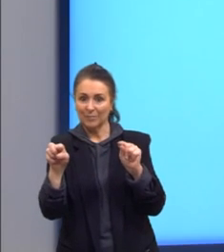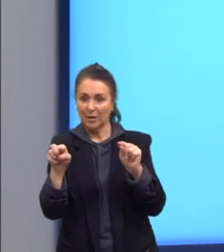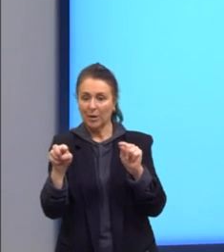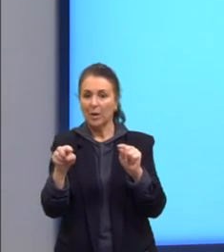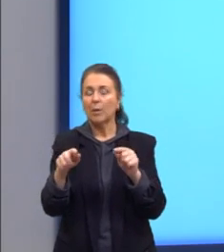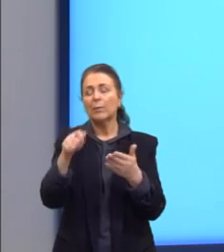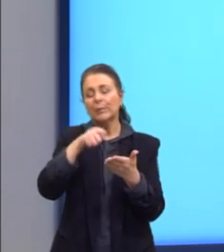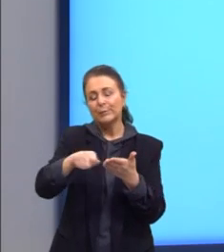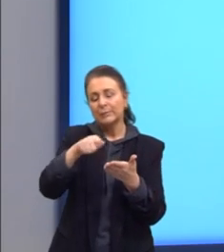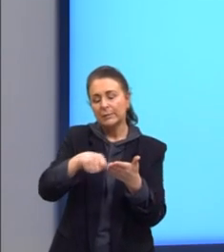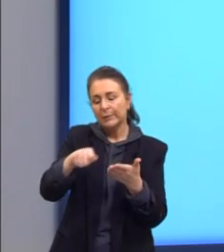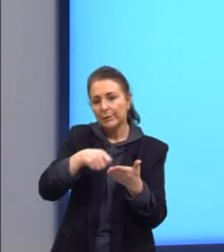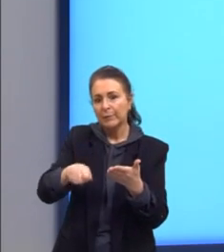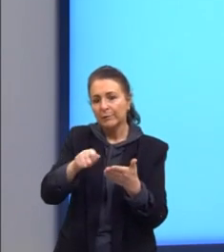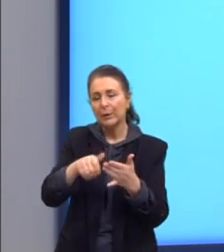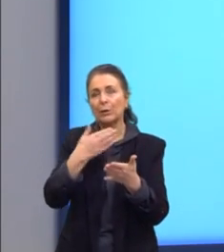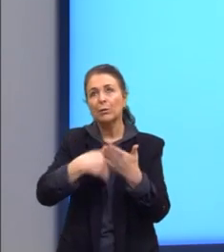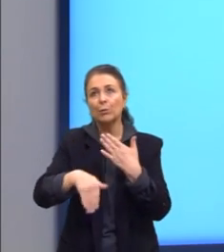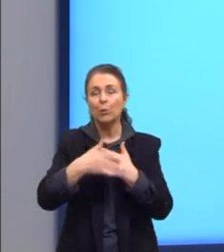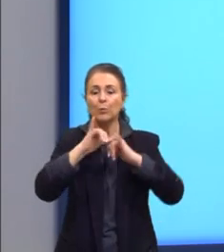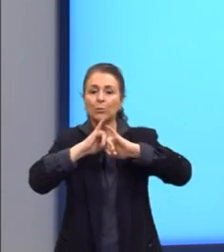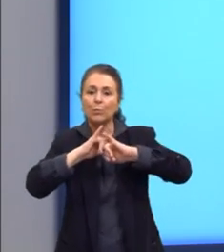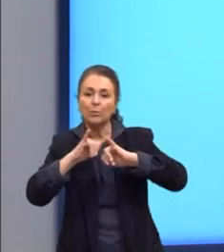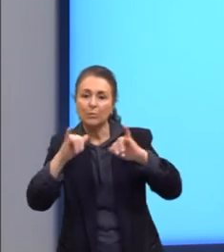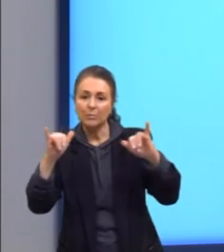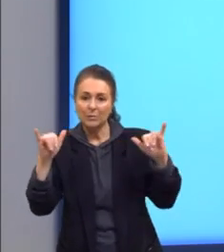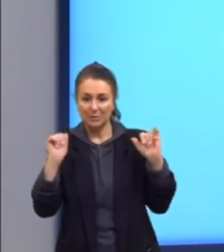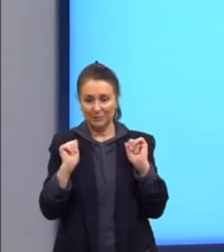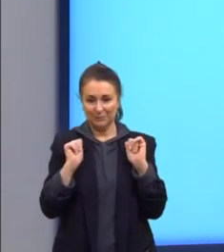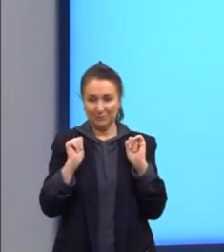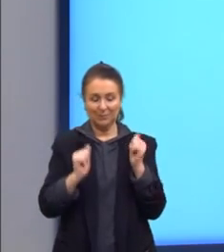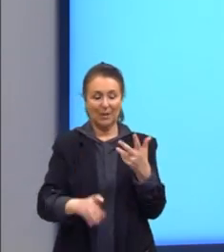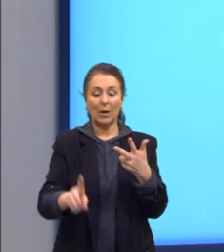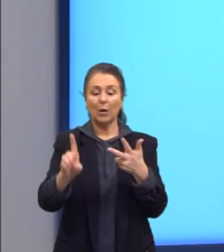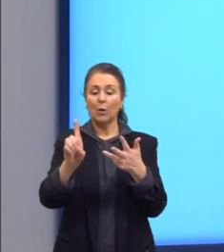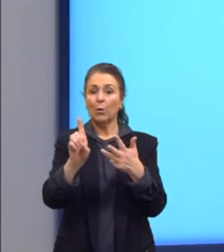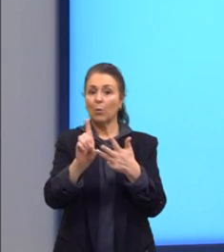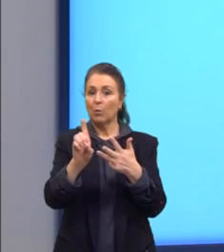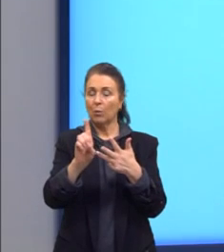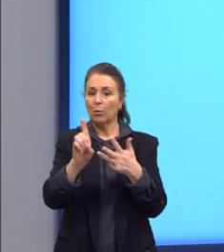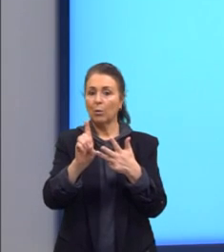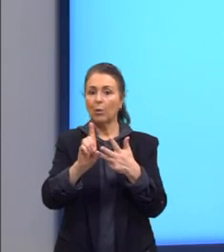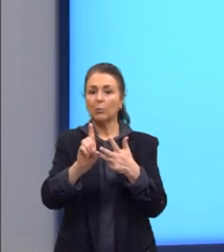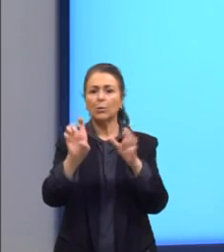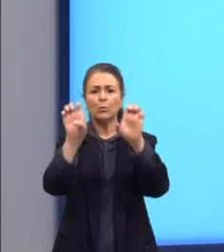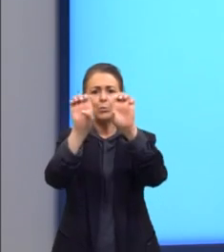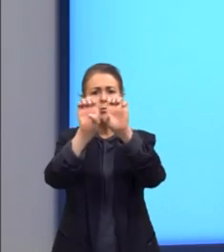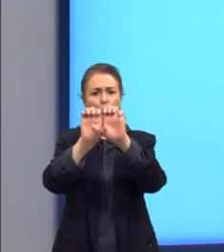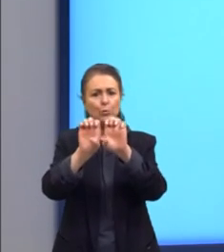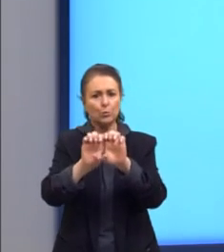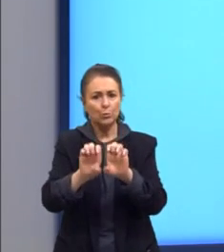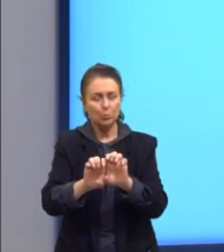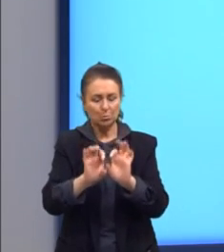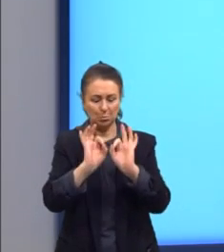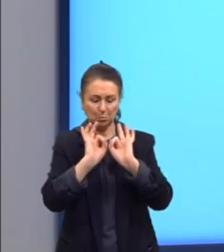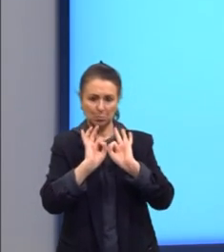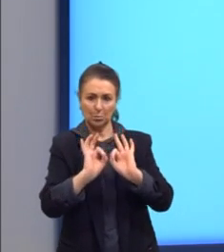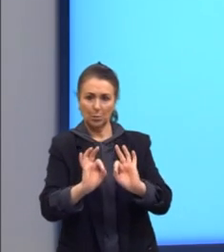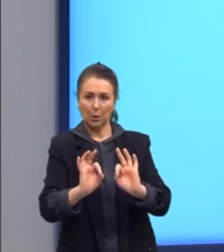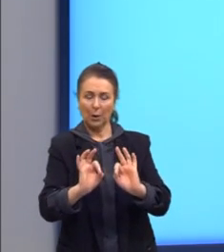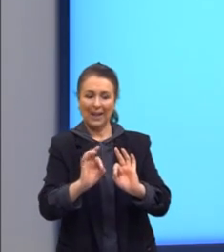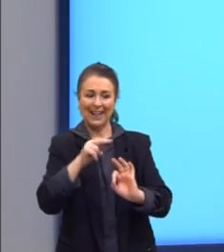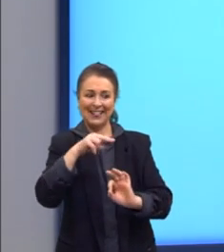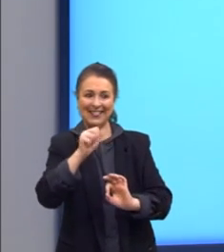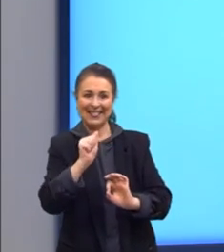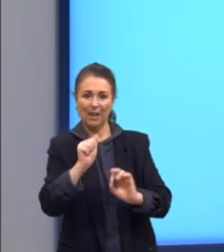escrever o resto da informação. Letra D. Estruturas coordenadas, como na paz e